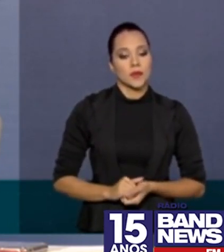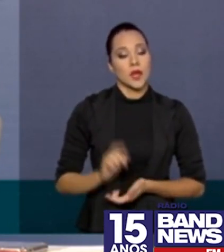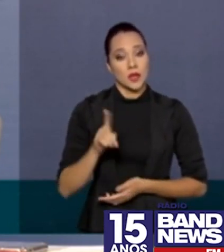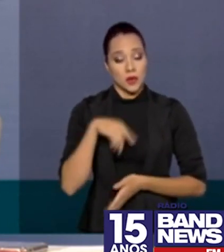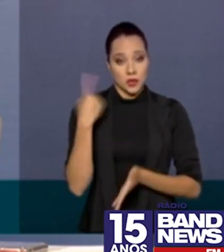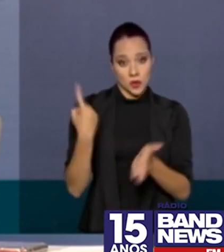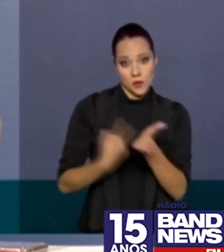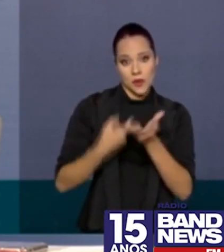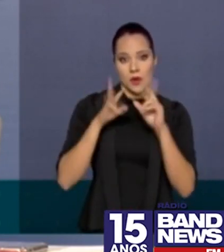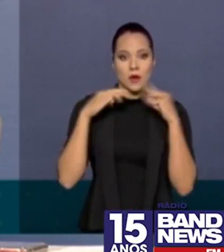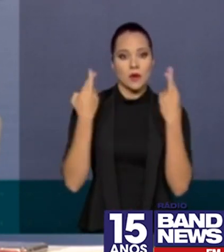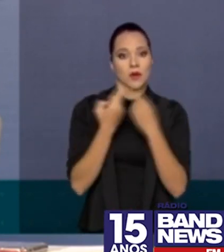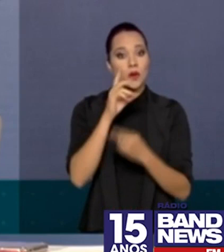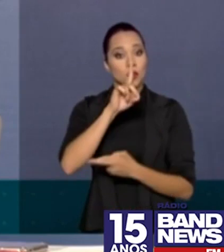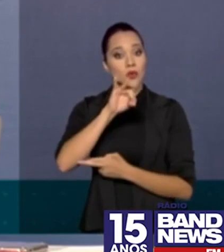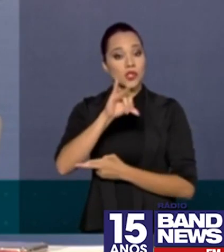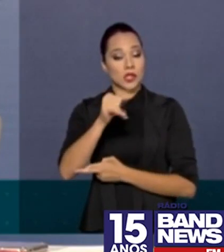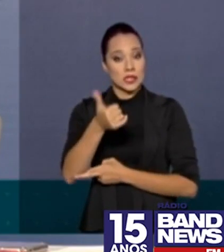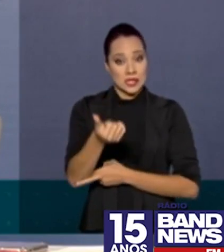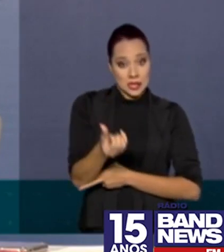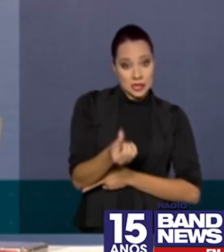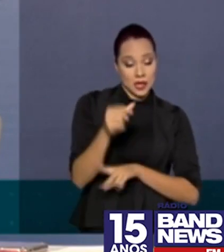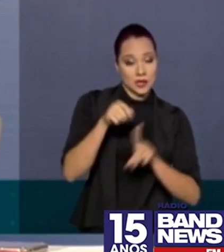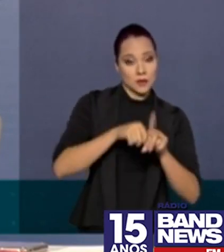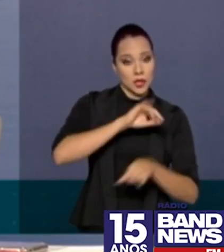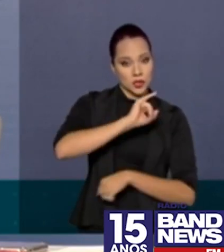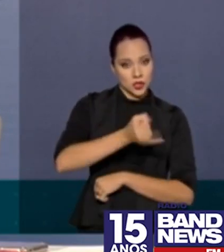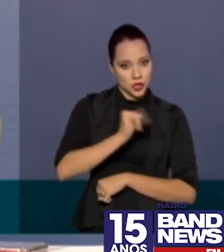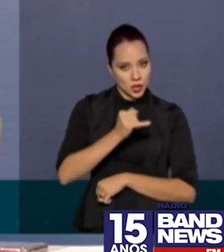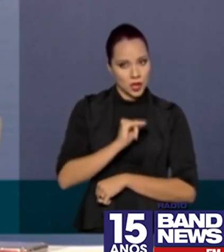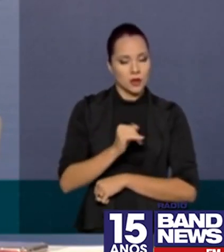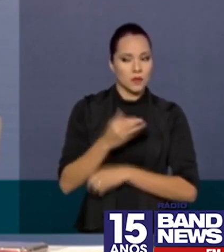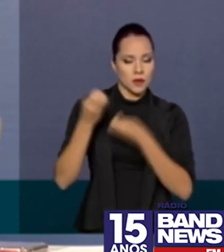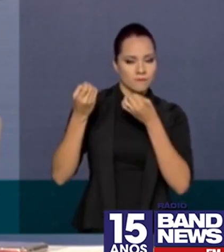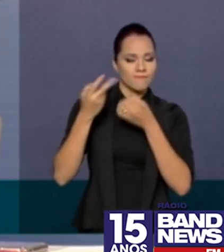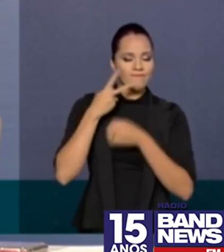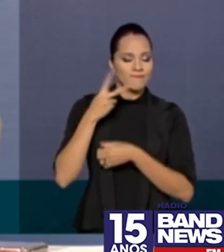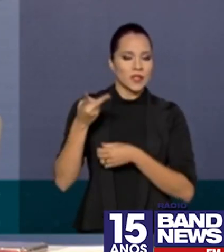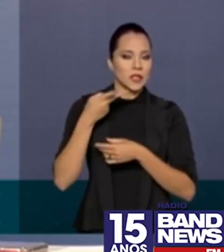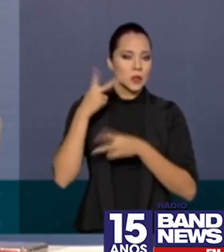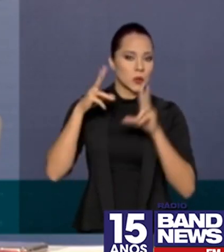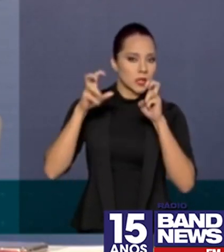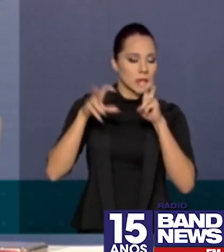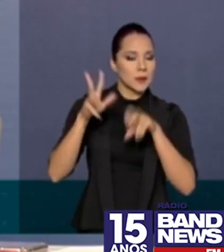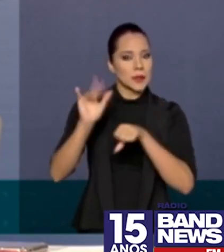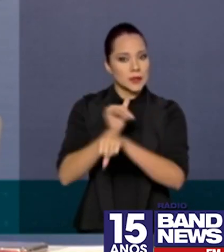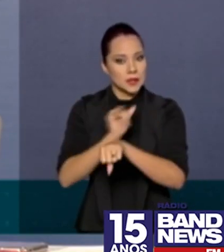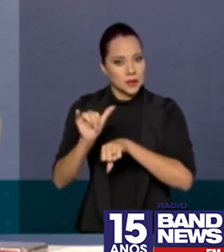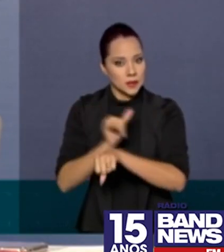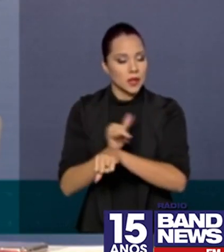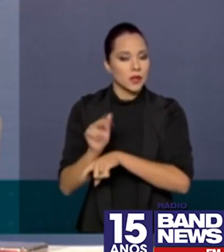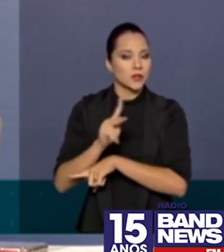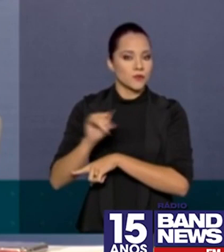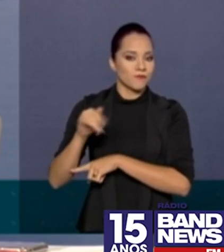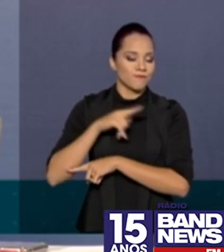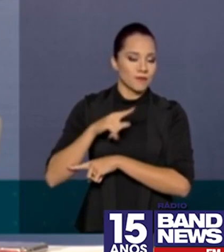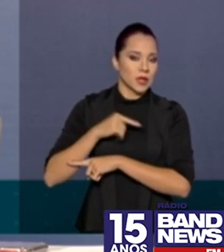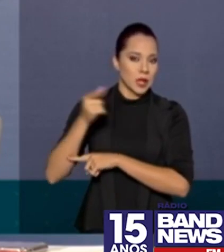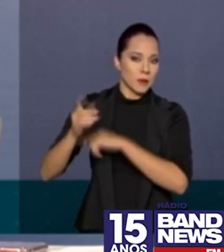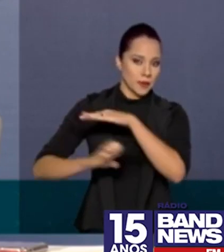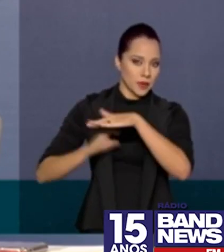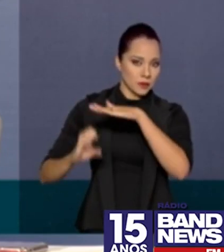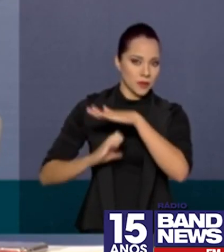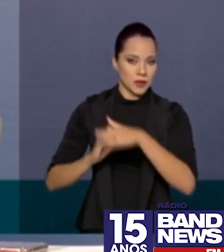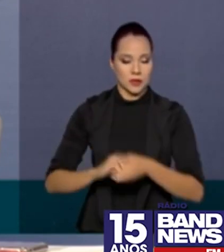agendou uma reunião no dia 16 de janeiro para tratar dessa estratégia que vai ser adotada pela empresa,